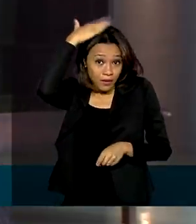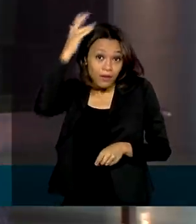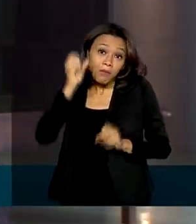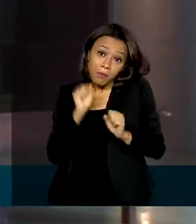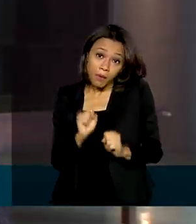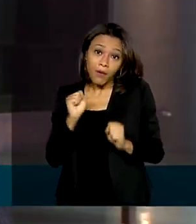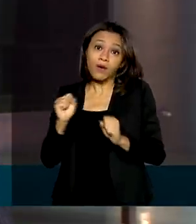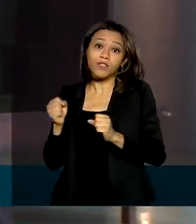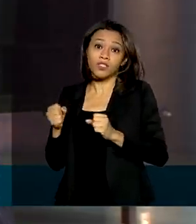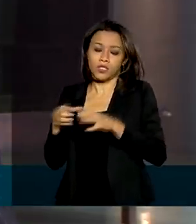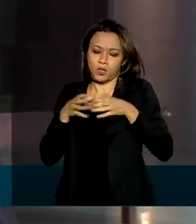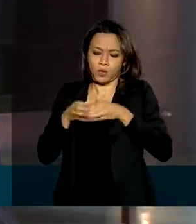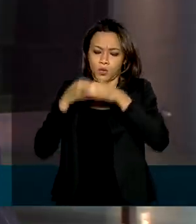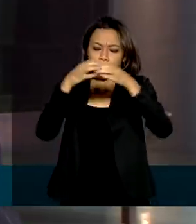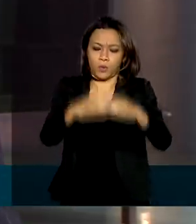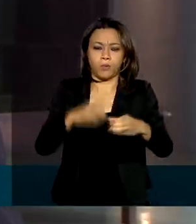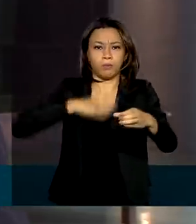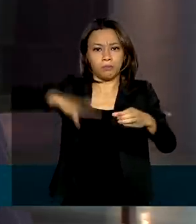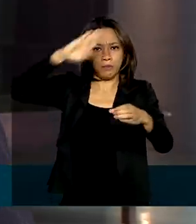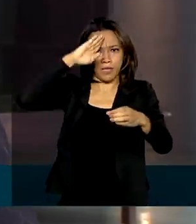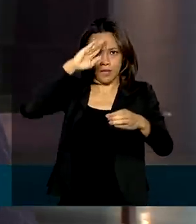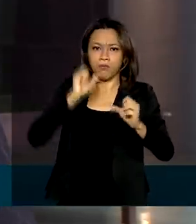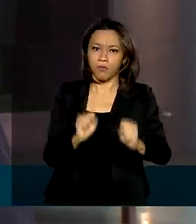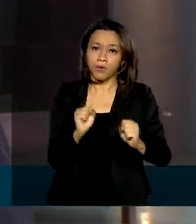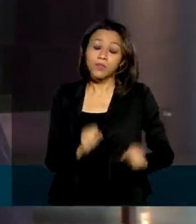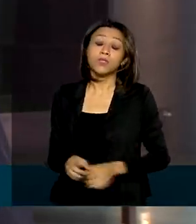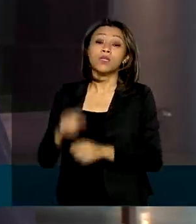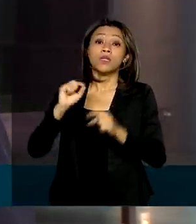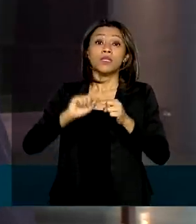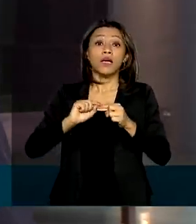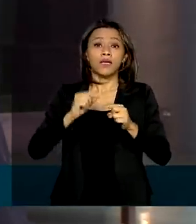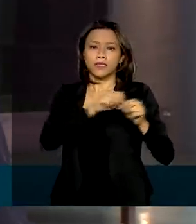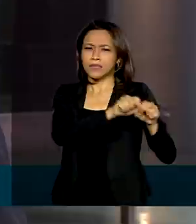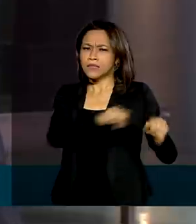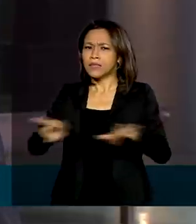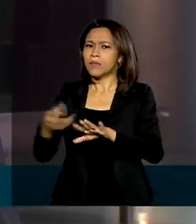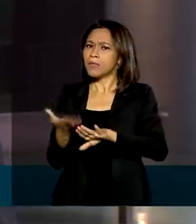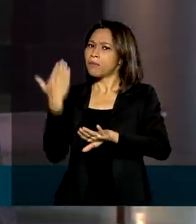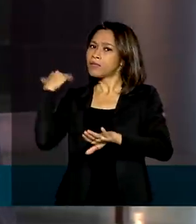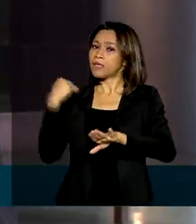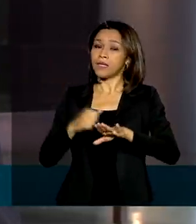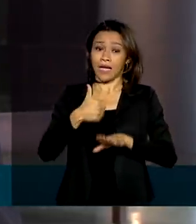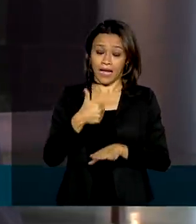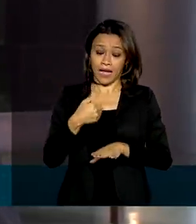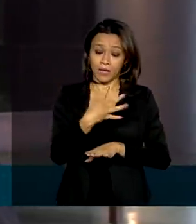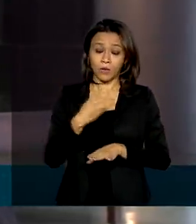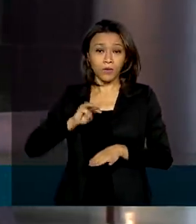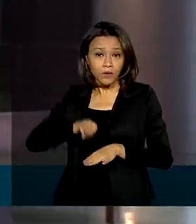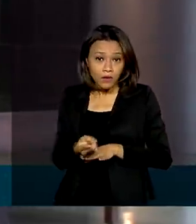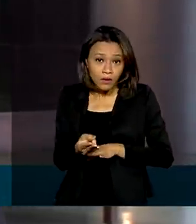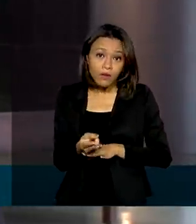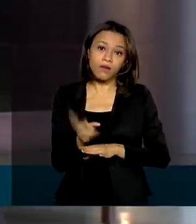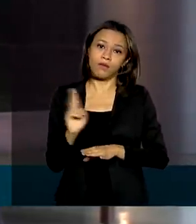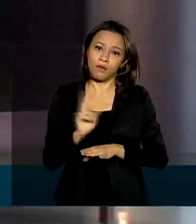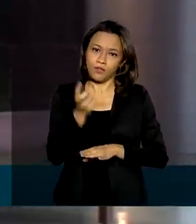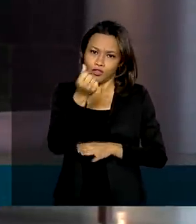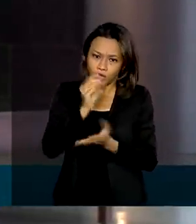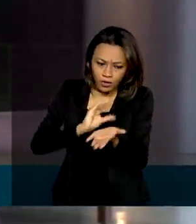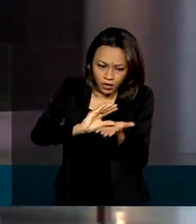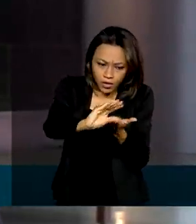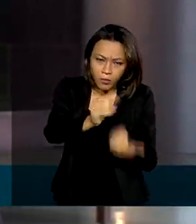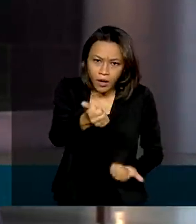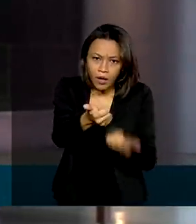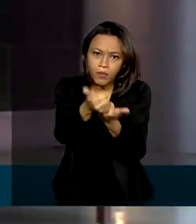para a região. Na semana passada, o governo federal liberou cerca de 14 milhões de reais para investimentos em ações de